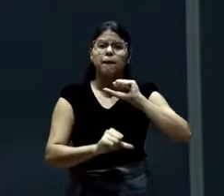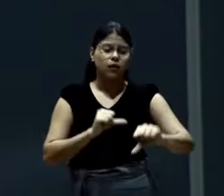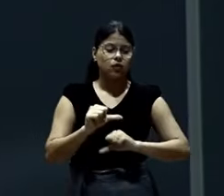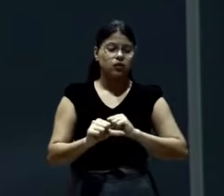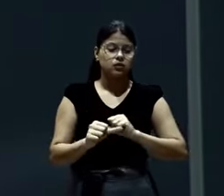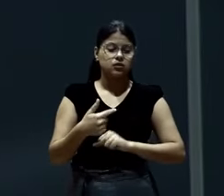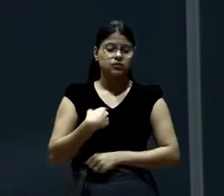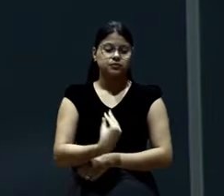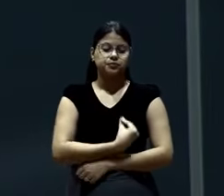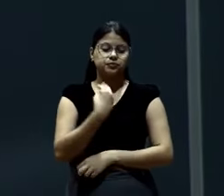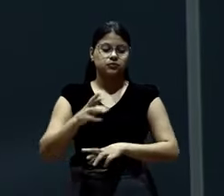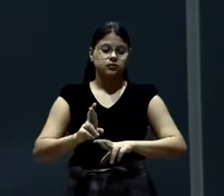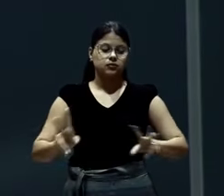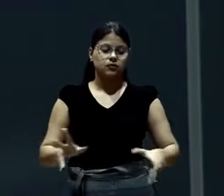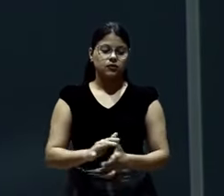E uma família.